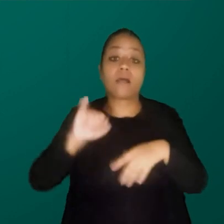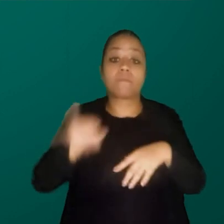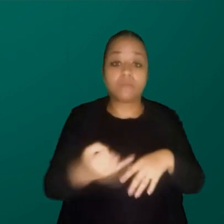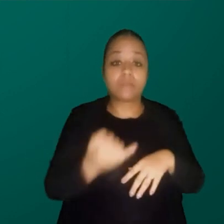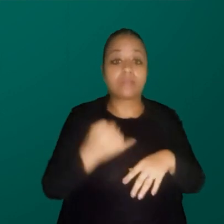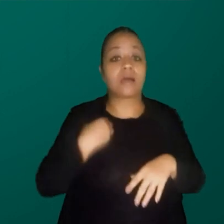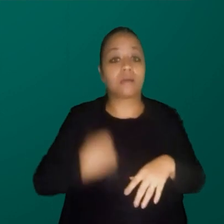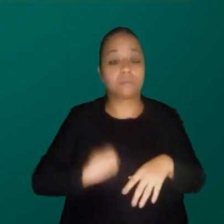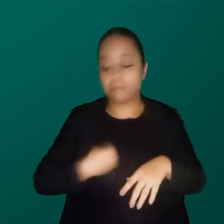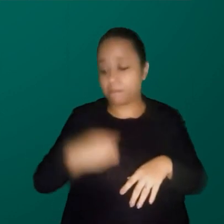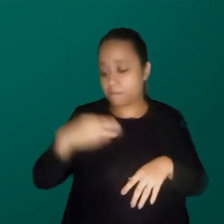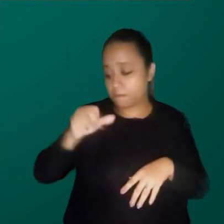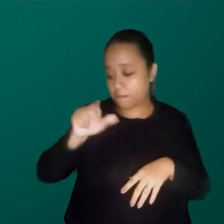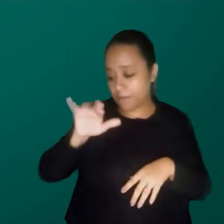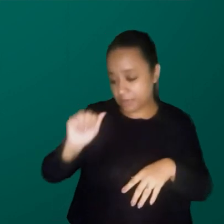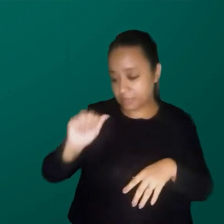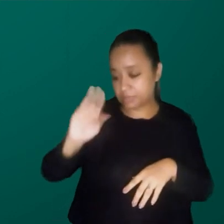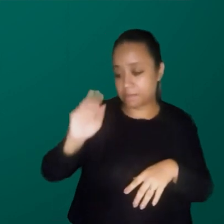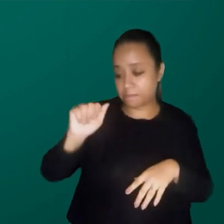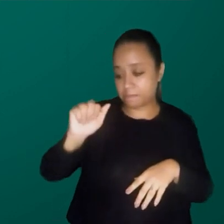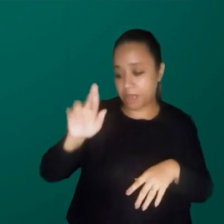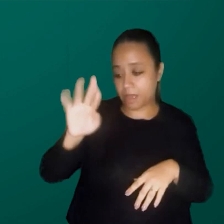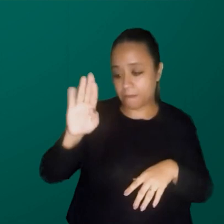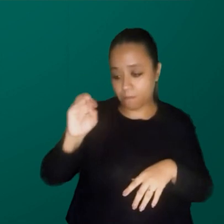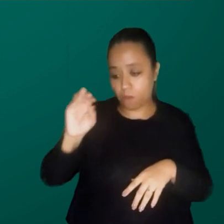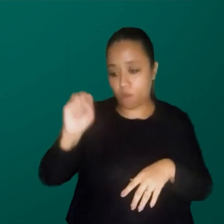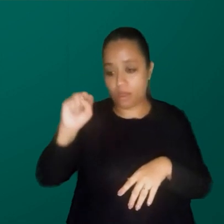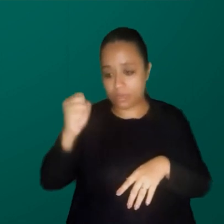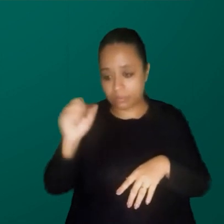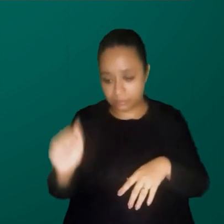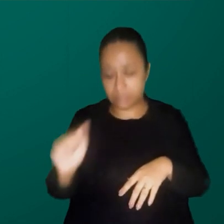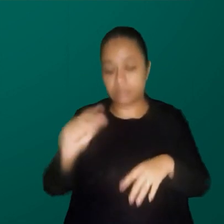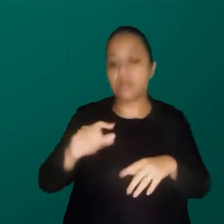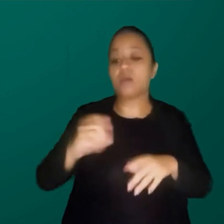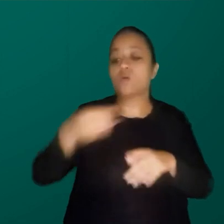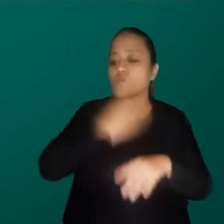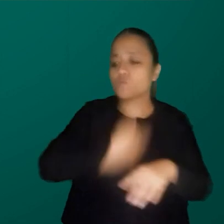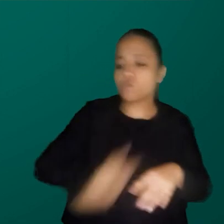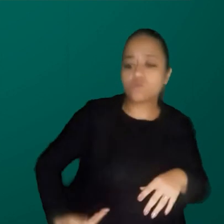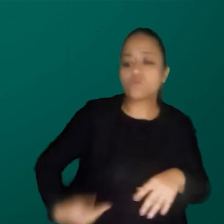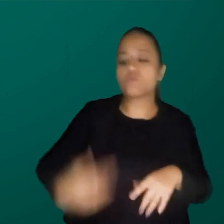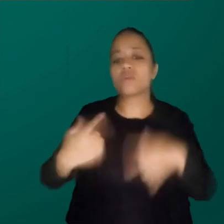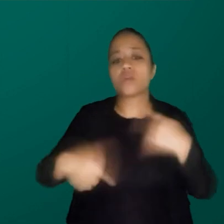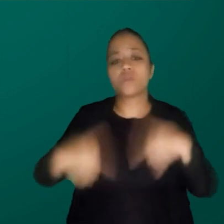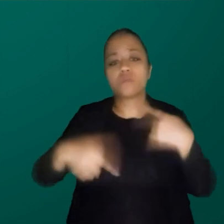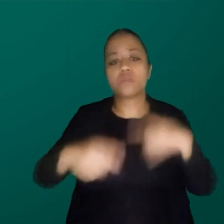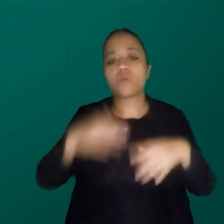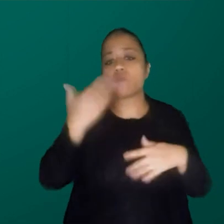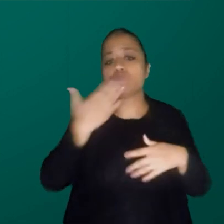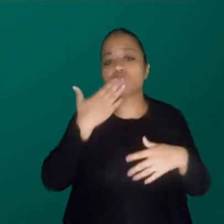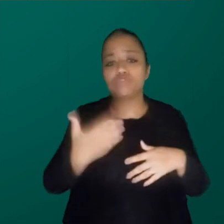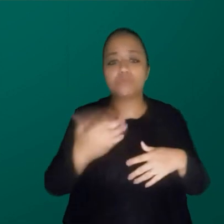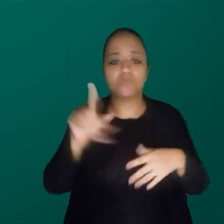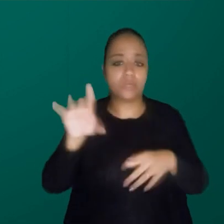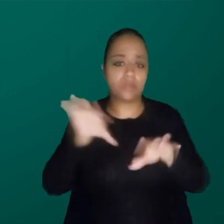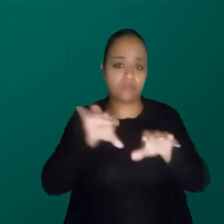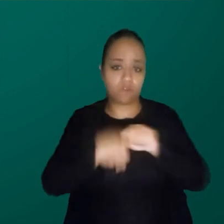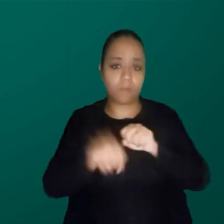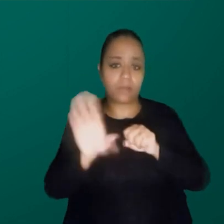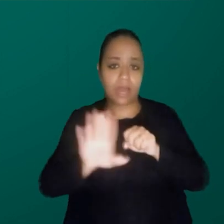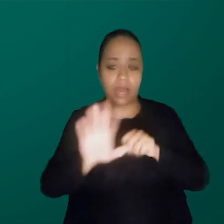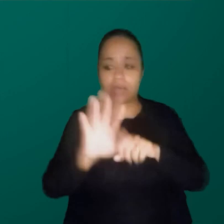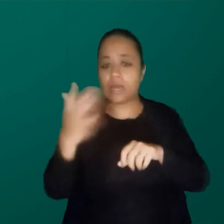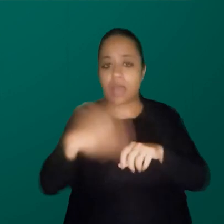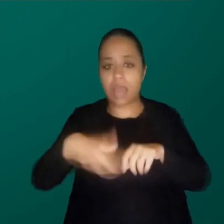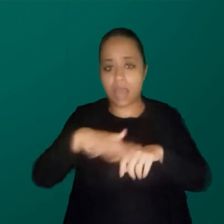a presença da Marcia Barbosa numa posição do governo, que políticas, eu sou também da geografia, eu acho que política pública